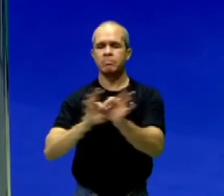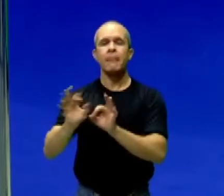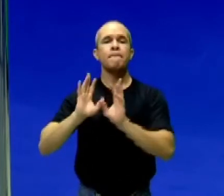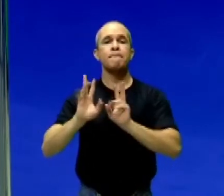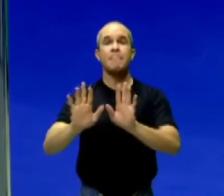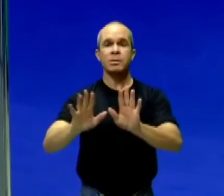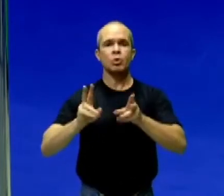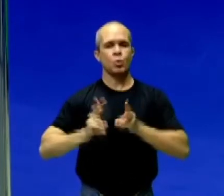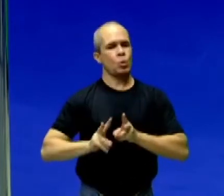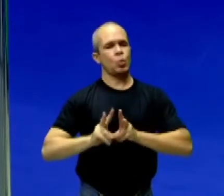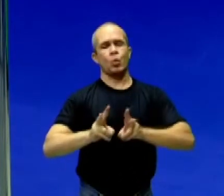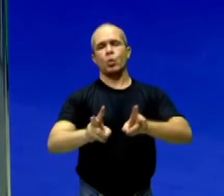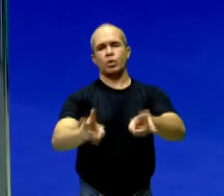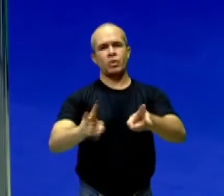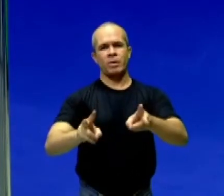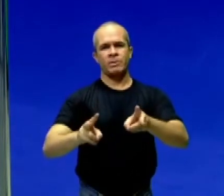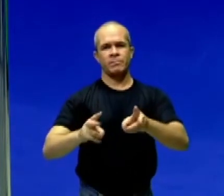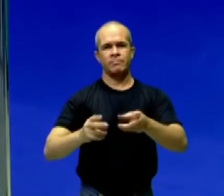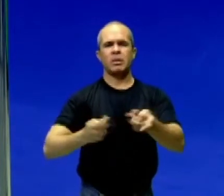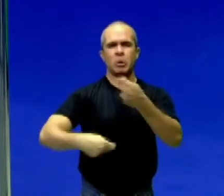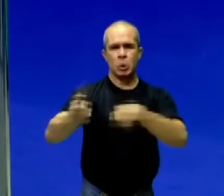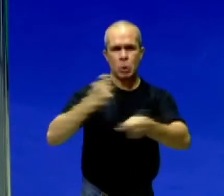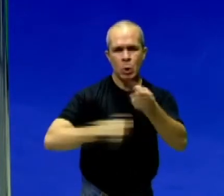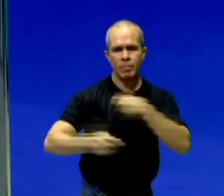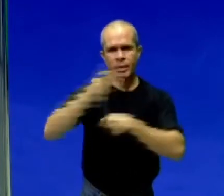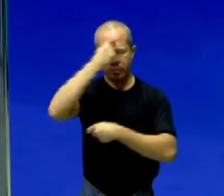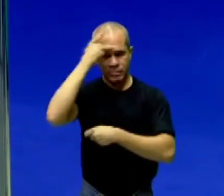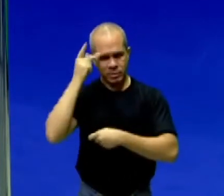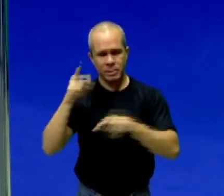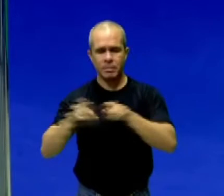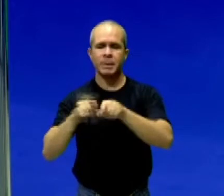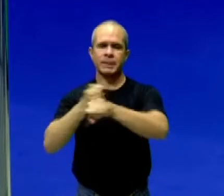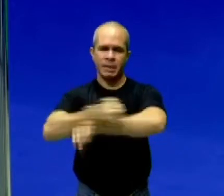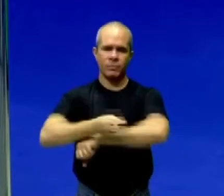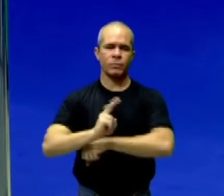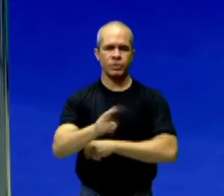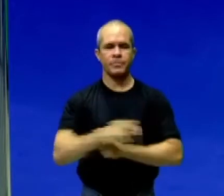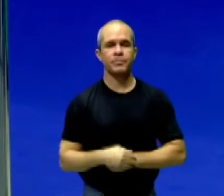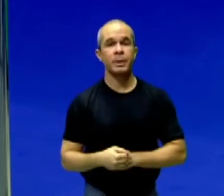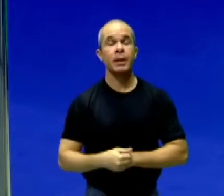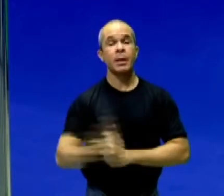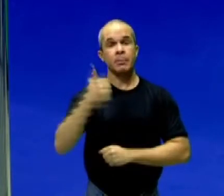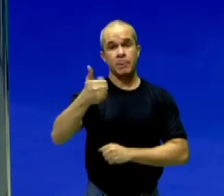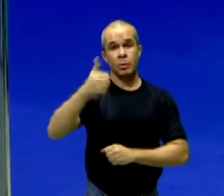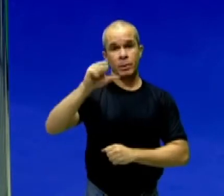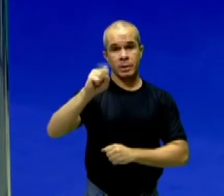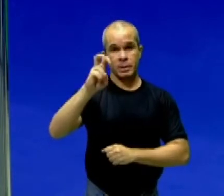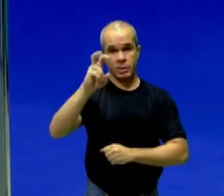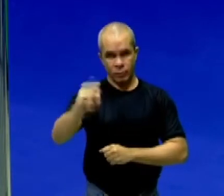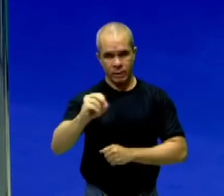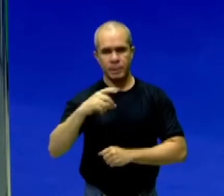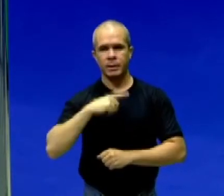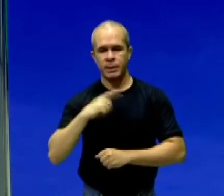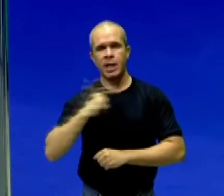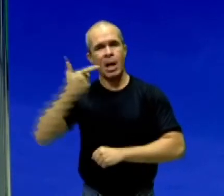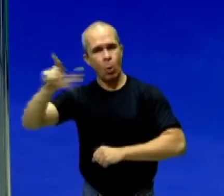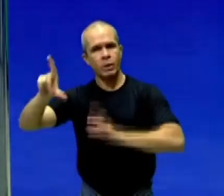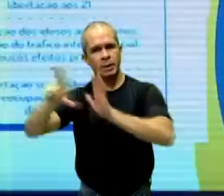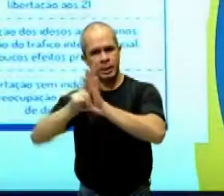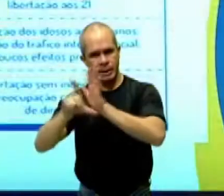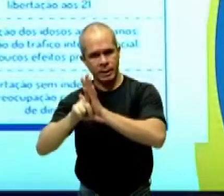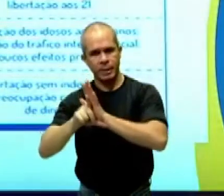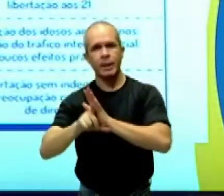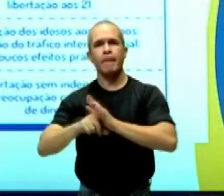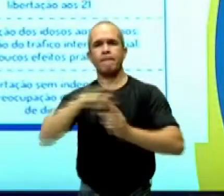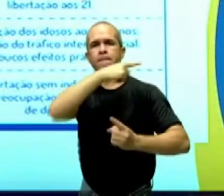continuava ainda a comercialização dos escravos e a escravidão. Mas em 1850, a Lei Eusébio de Queiroz vai